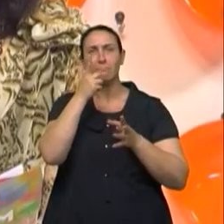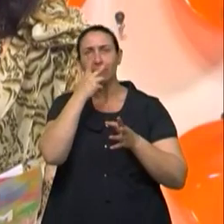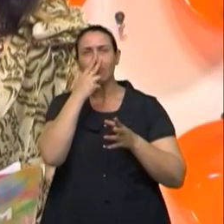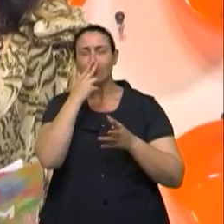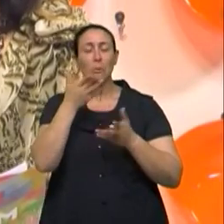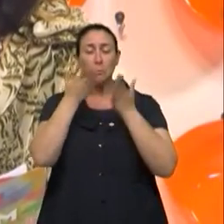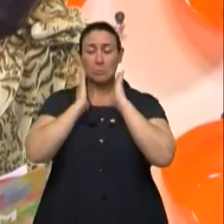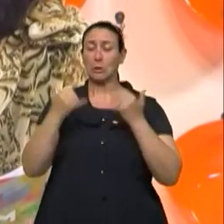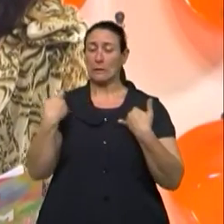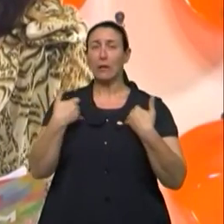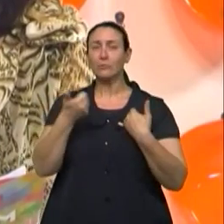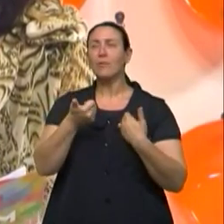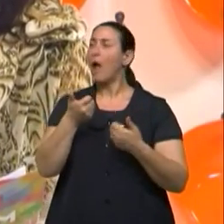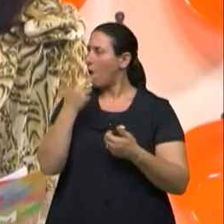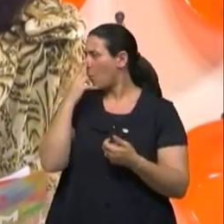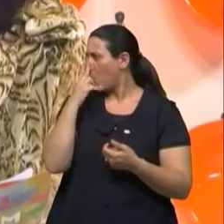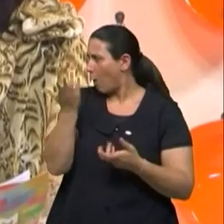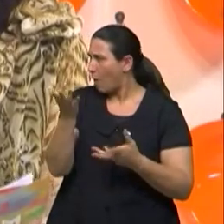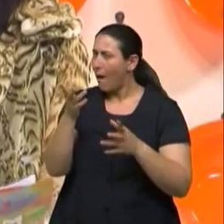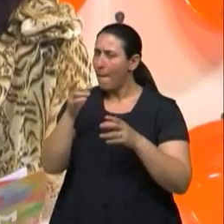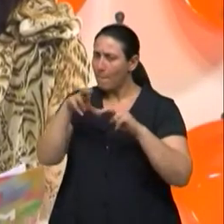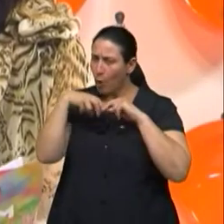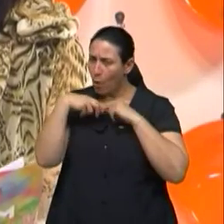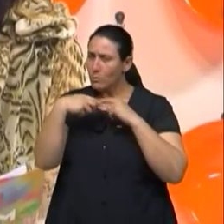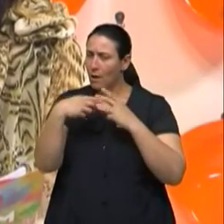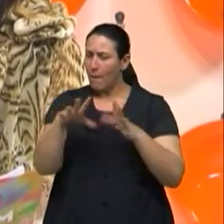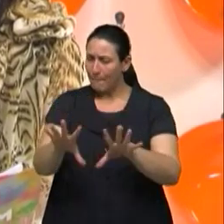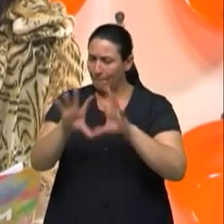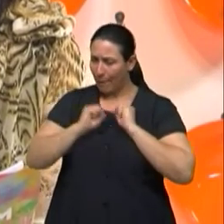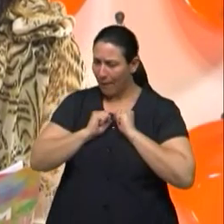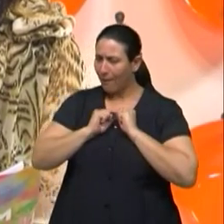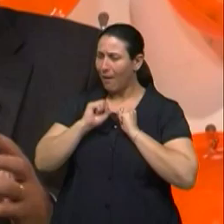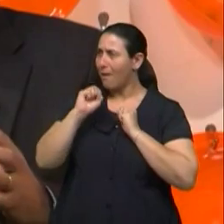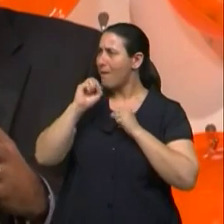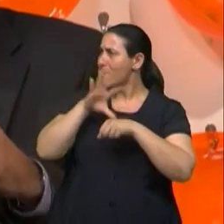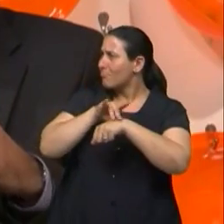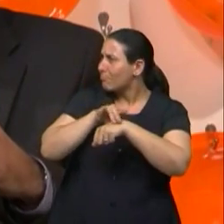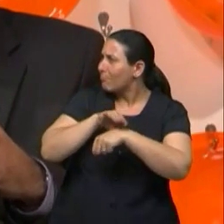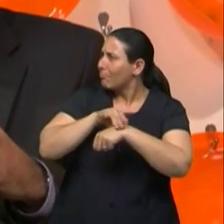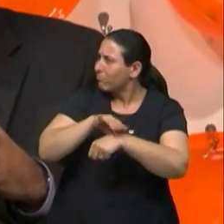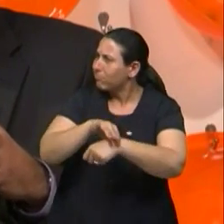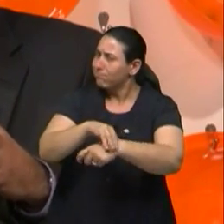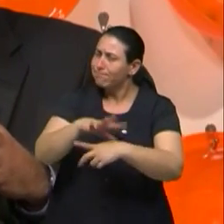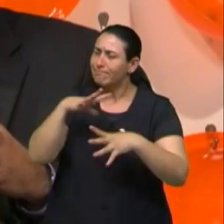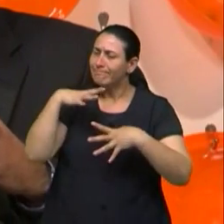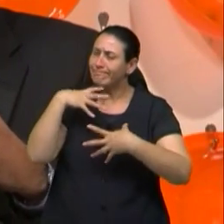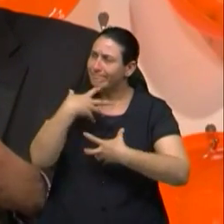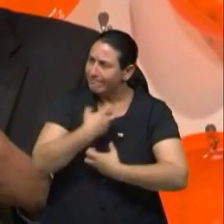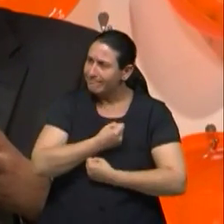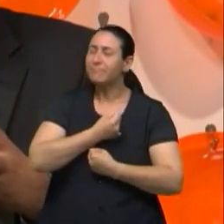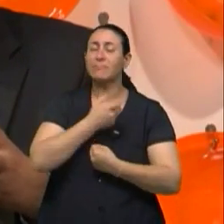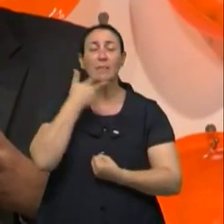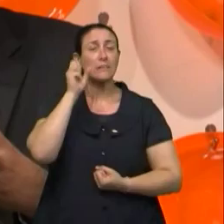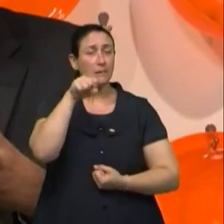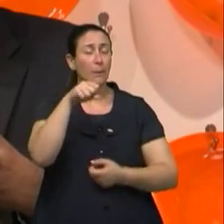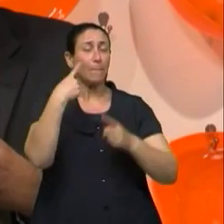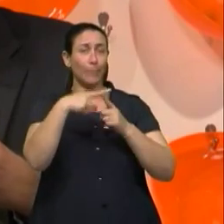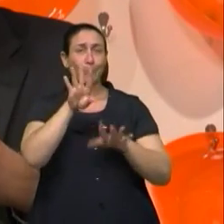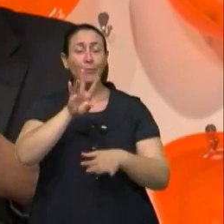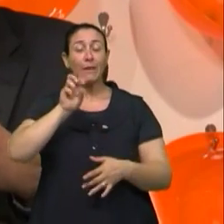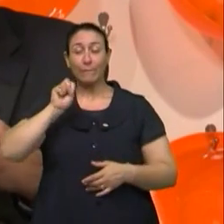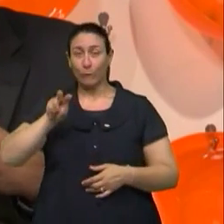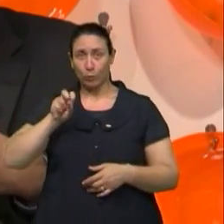foi bombardeado com uma infecção. Isso para qualquer idade. Não, é que o vírus, ele, dentro do nosso